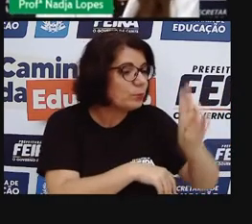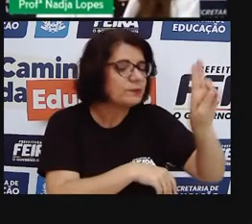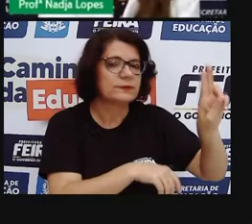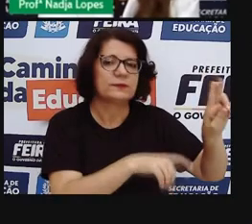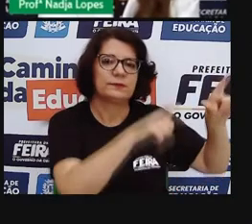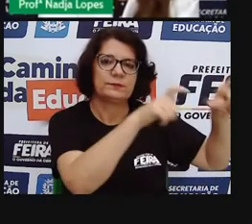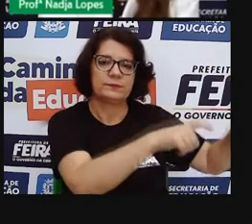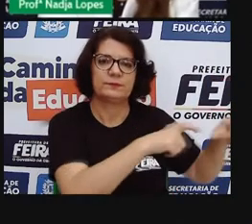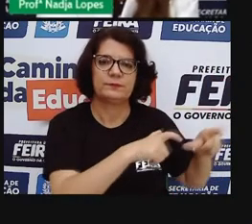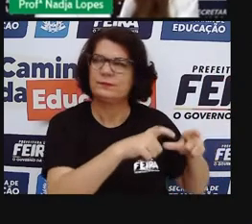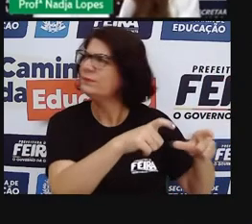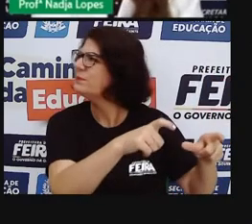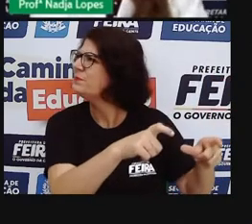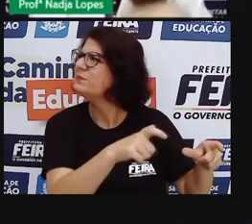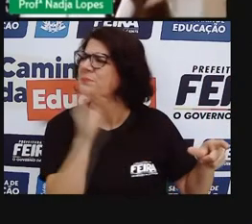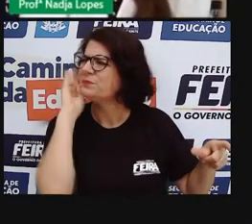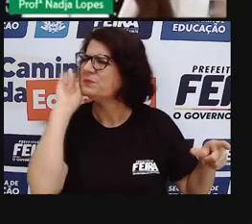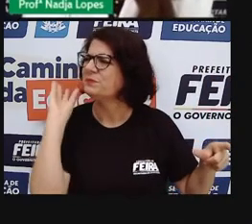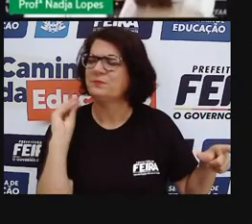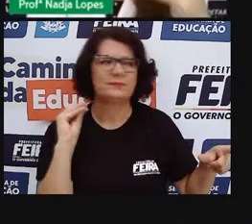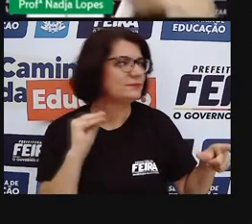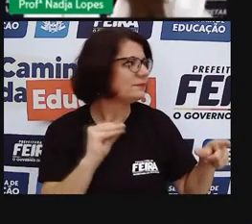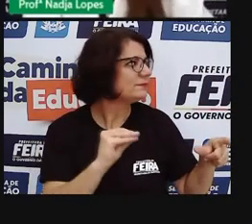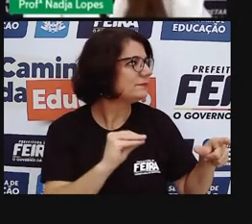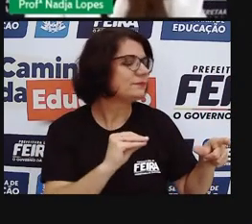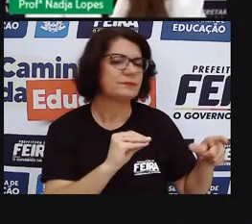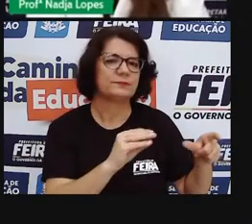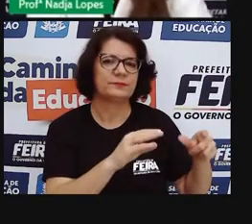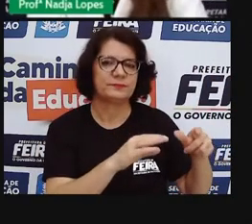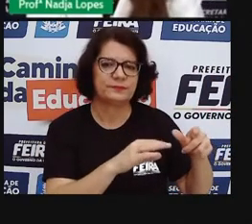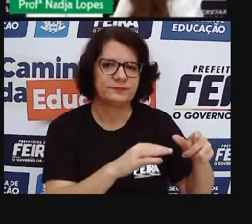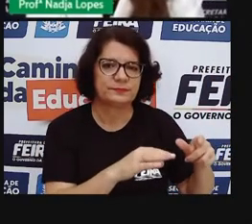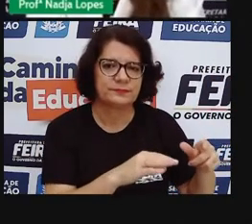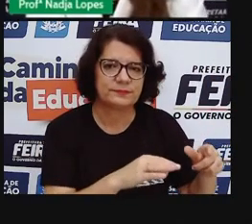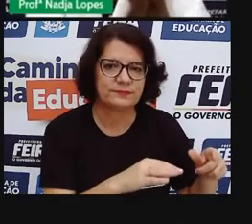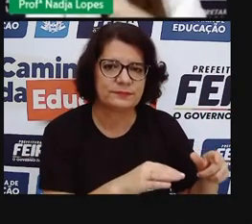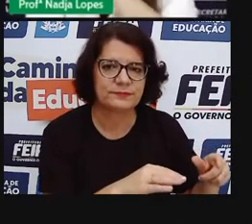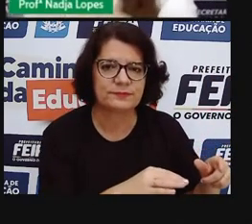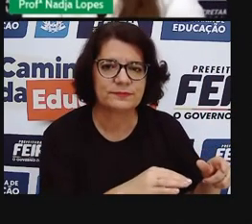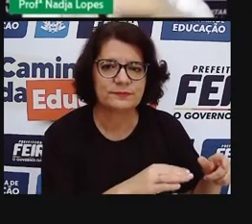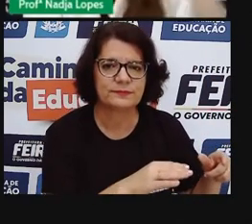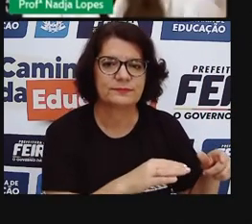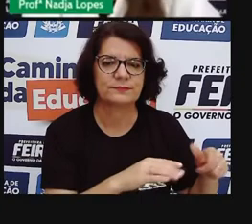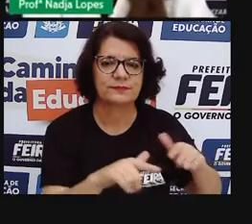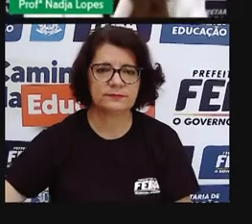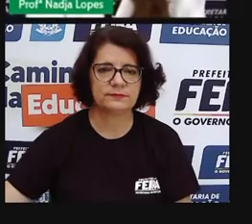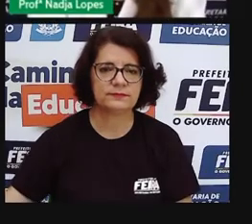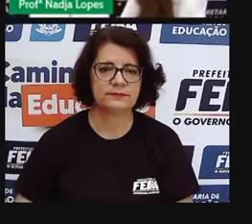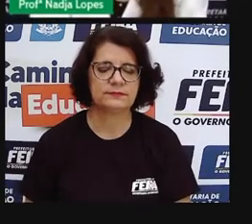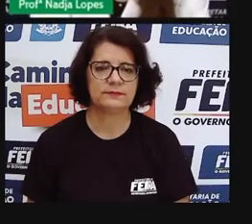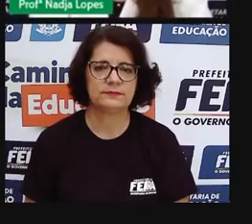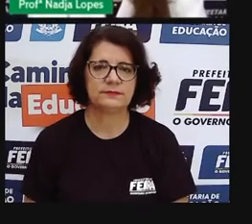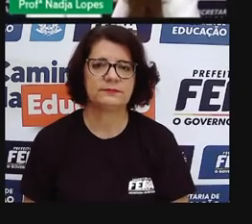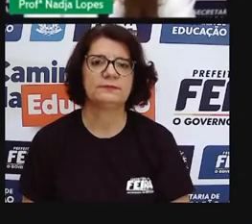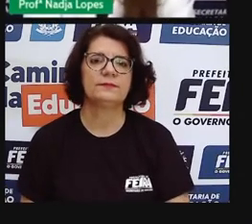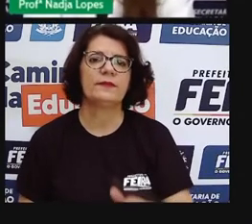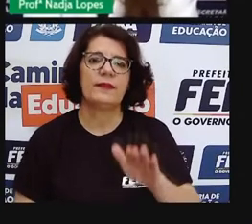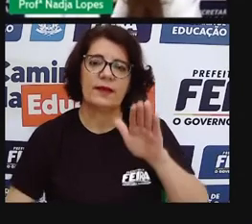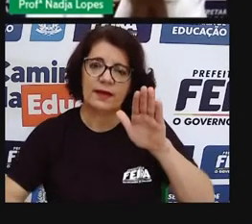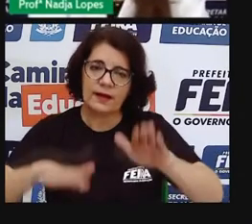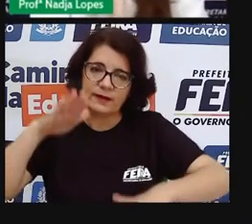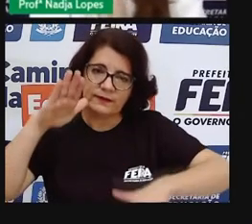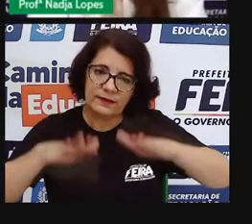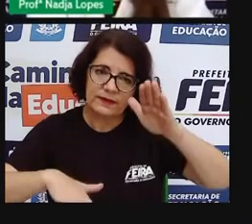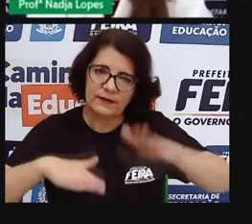colocar a feira. Então, tem pessoas feirantes, eles ficam sempre trabalhando de local em local. Então, às vezes, vai para Amélia